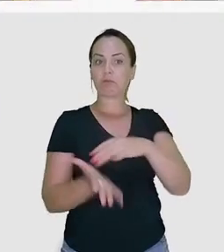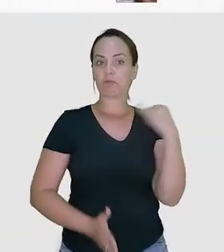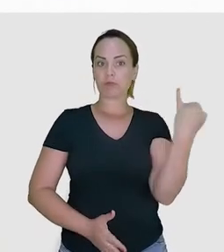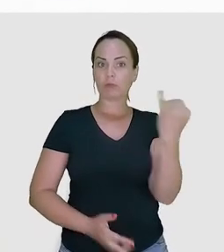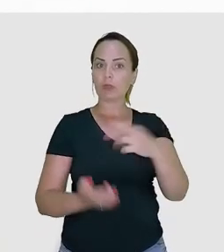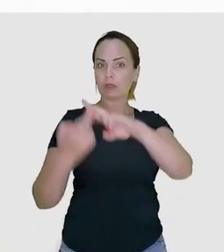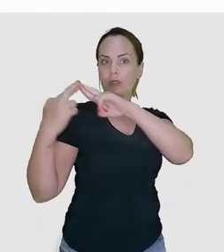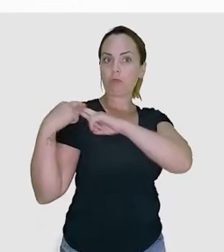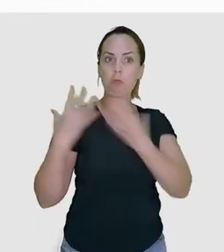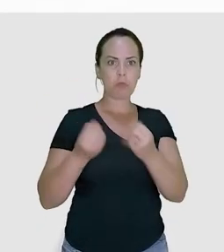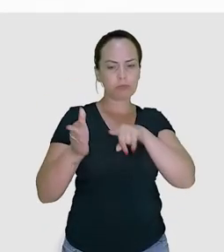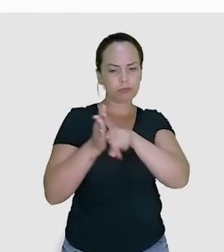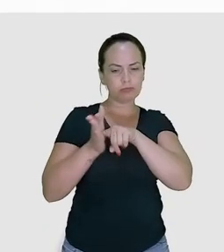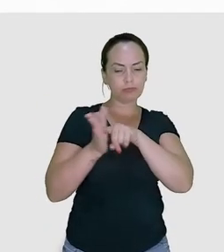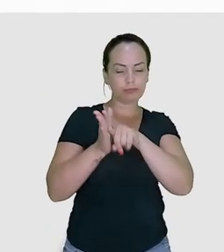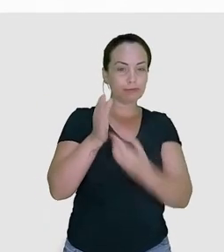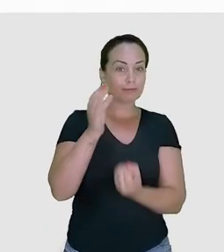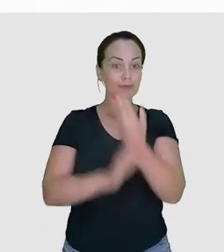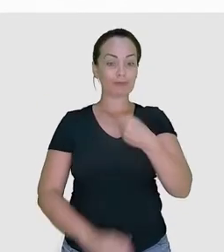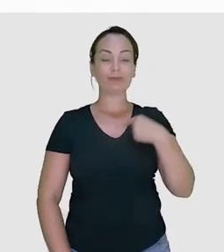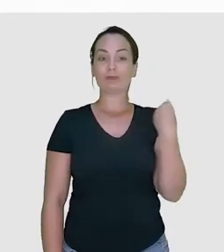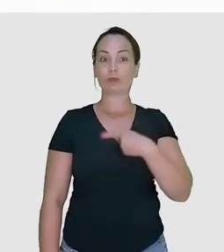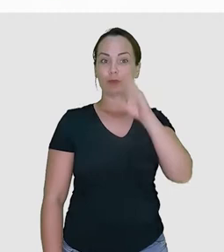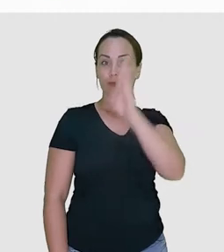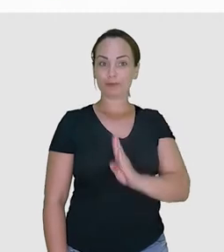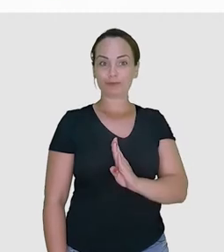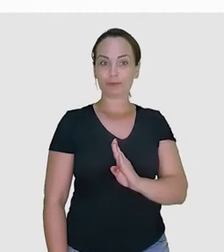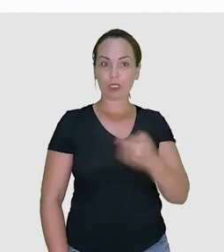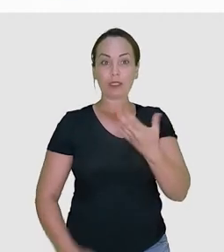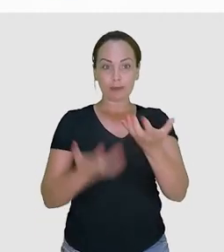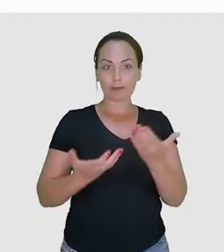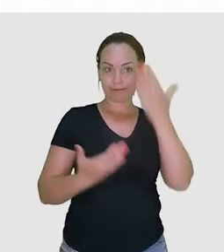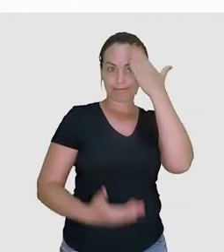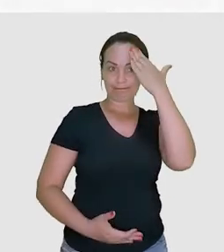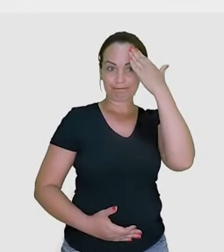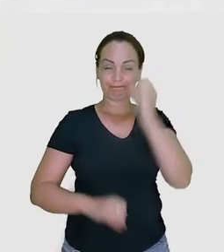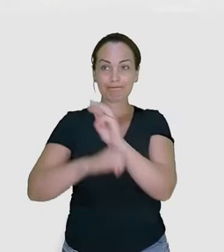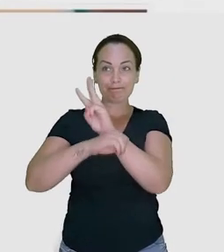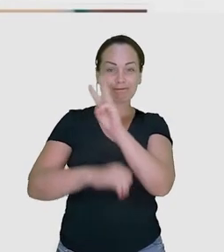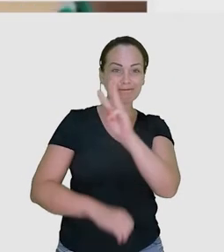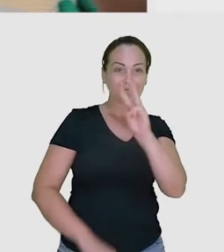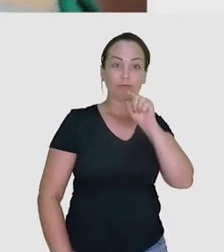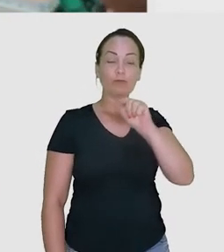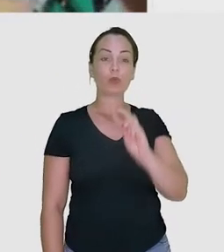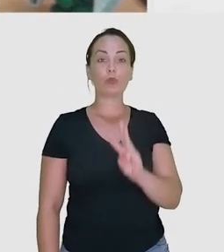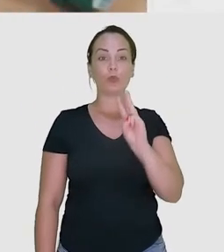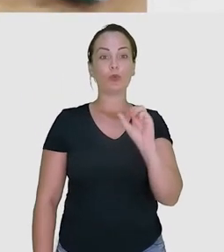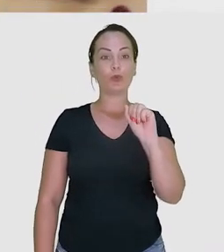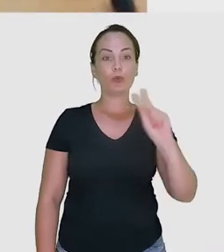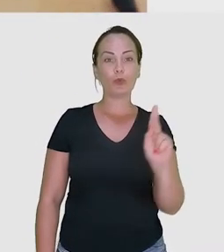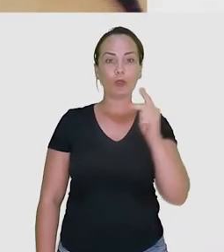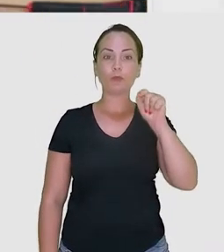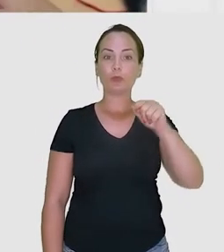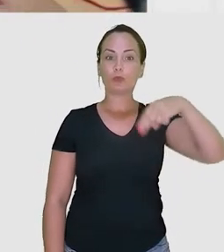CNPq, um órgão muito importante e responsável por muitas das produções científicas do nosso país. Quer saber mais? Então acesse